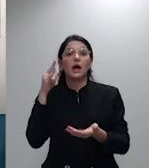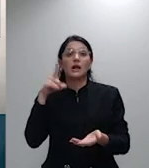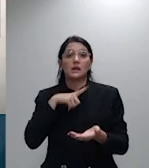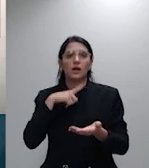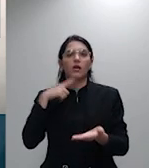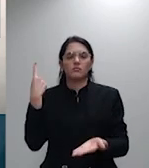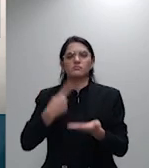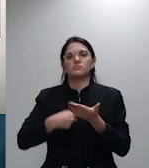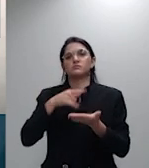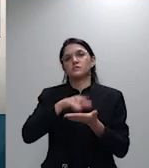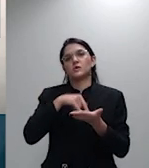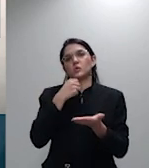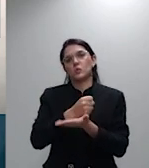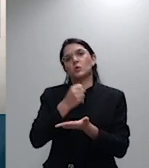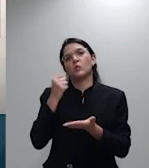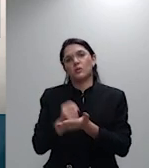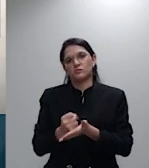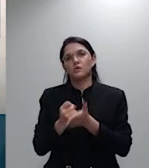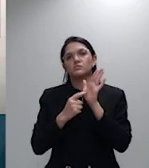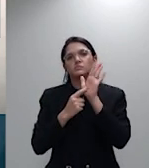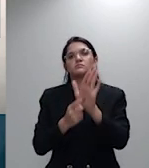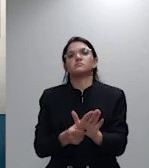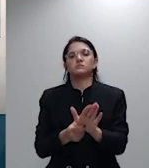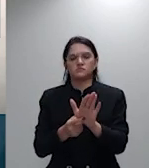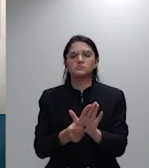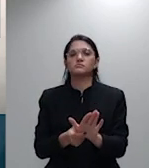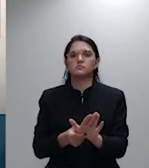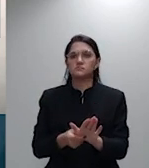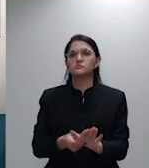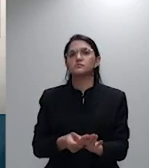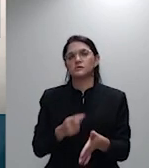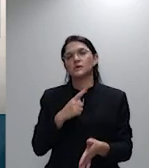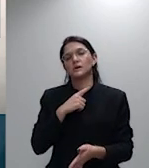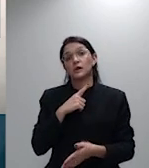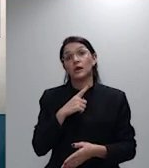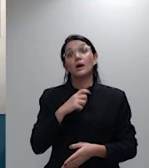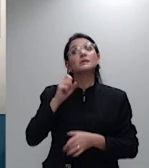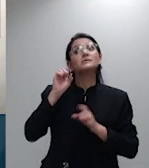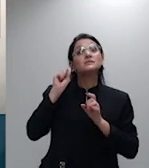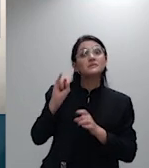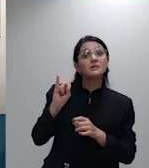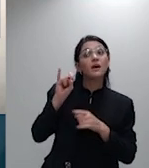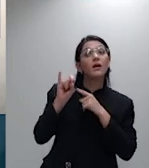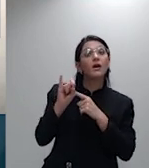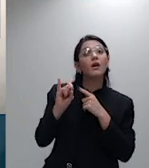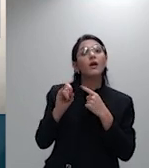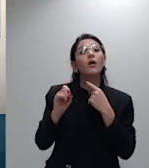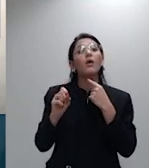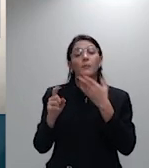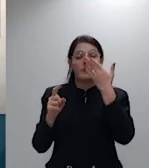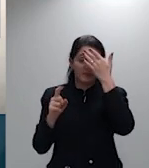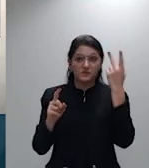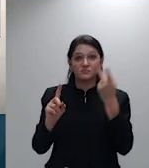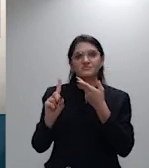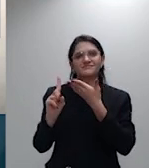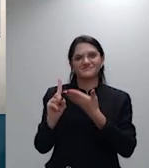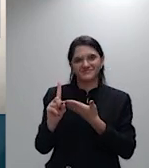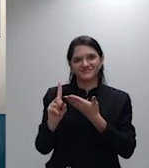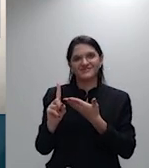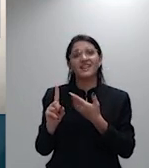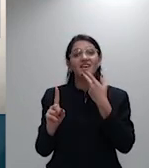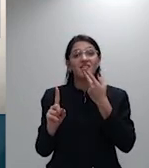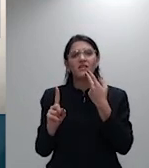egrégio tribunal a qual, especialmente se a alegação do autor foi genérica e inconsistente. Dessa